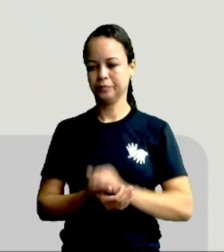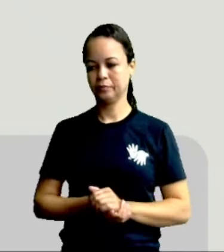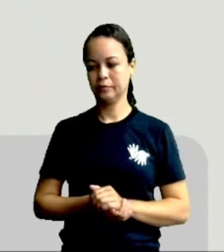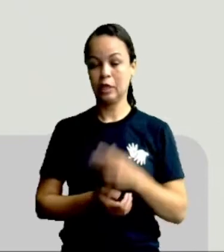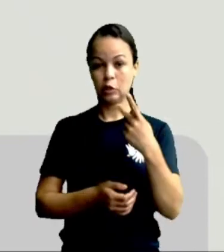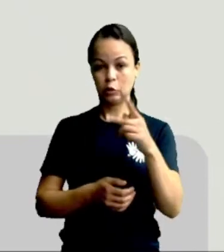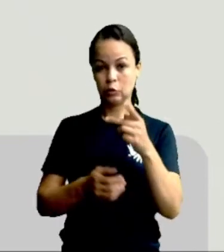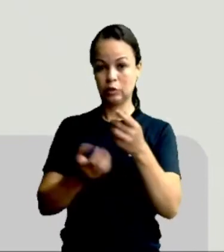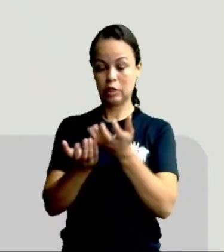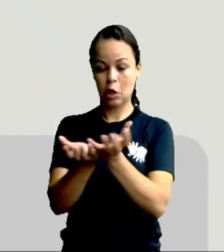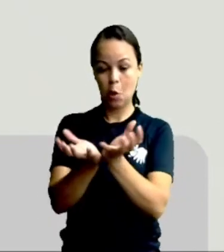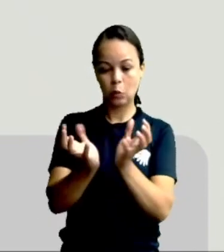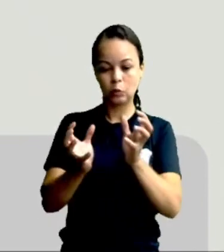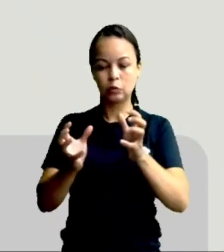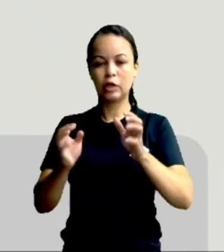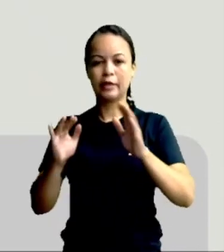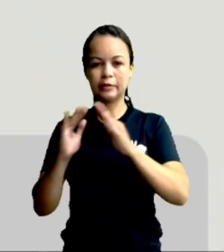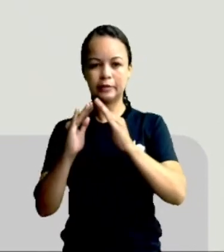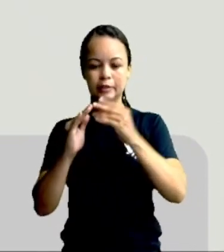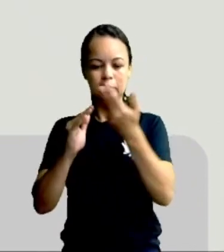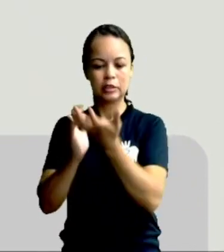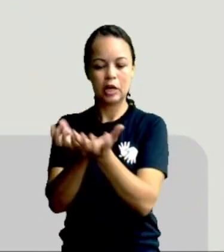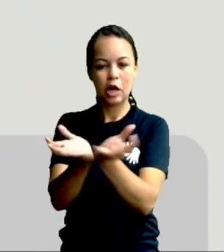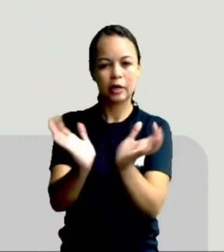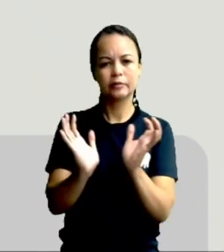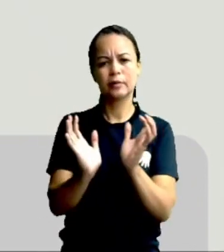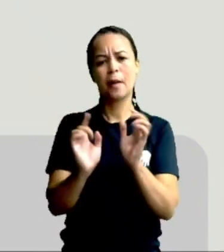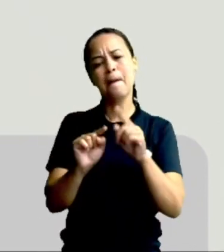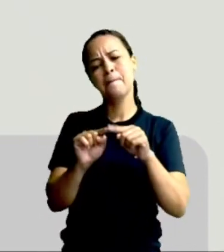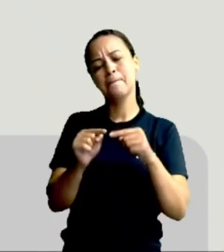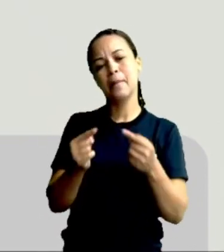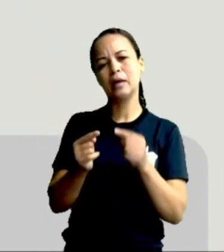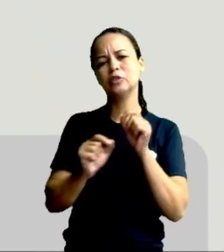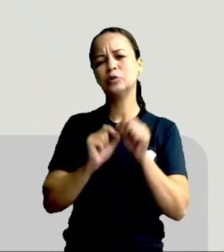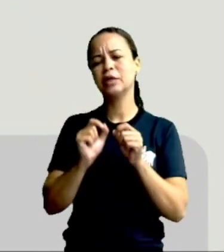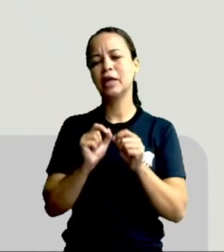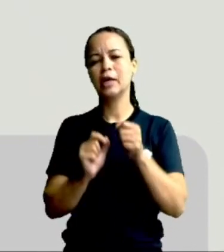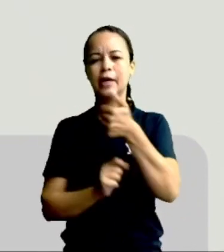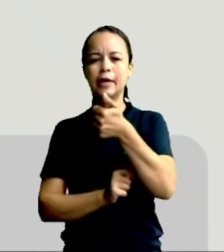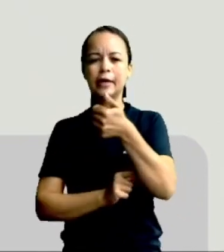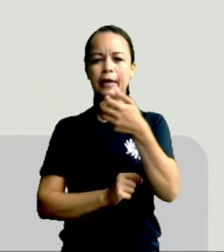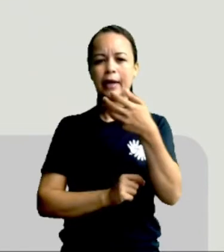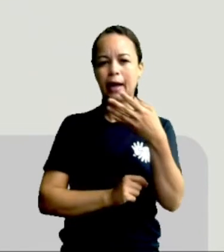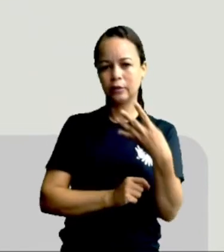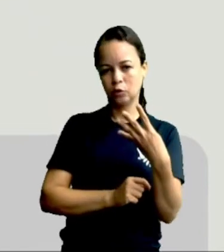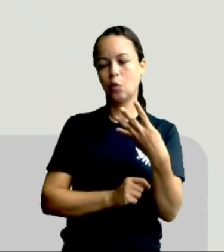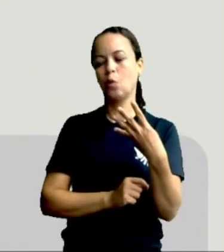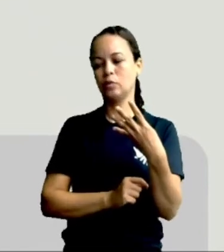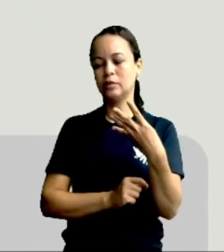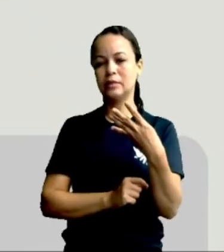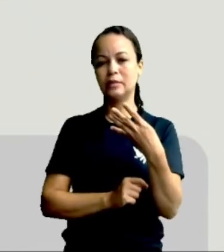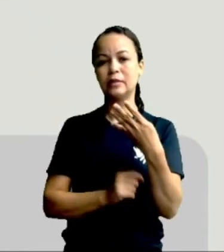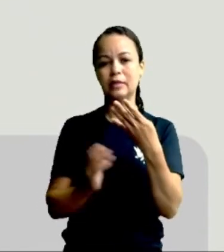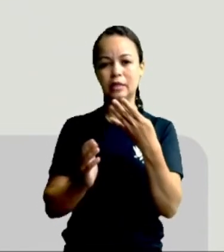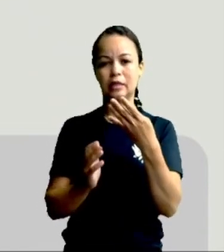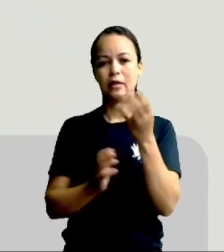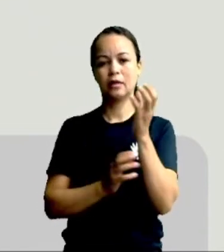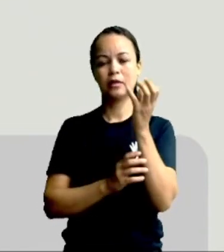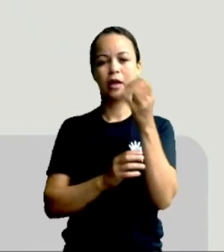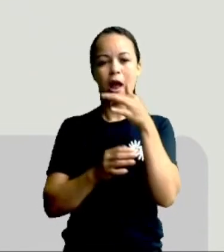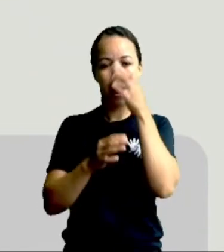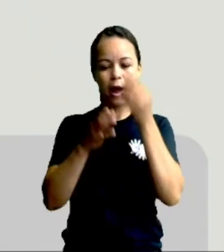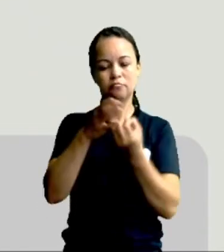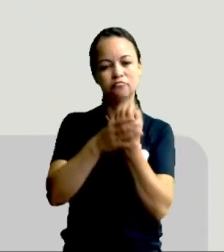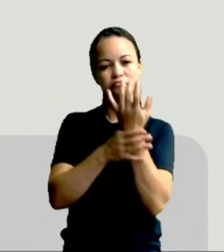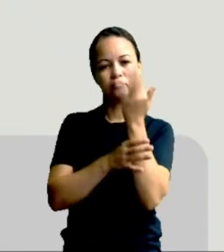Mais 14 mudas morreram vítimas de uma praga. Quantas